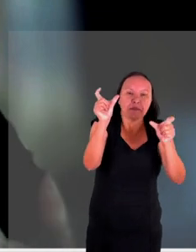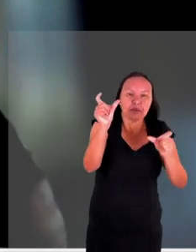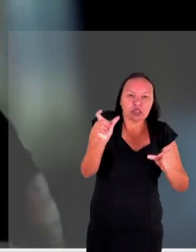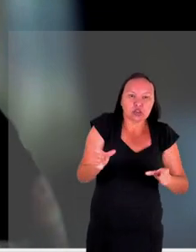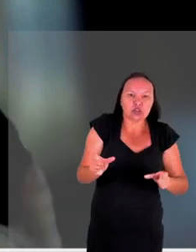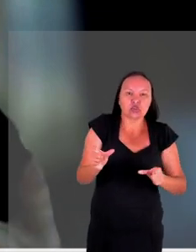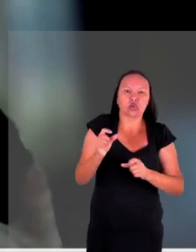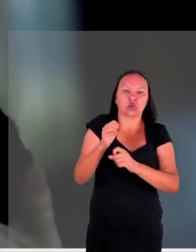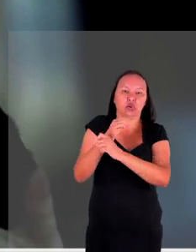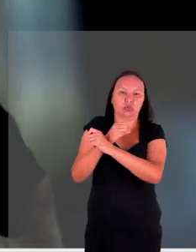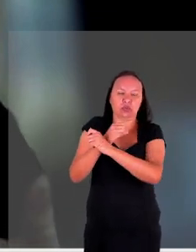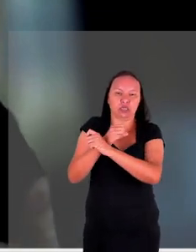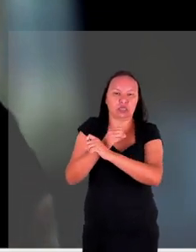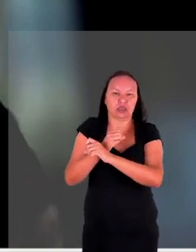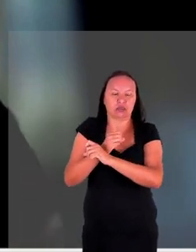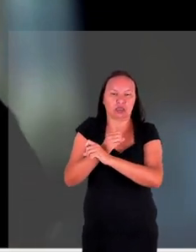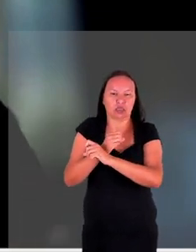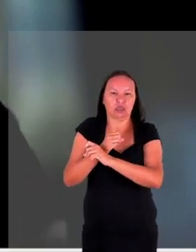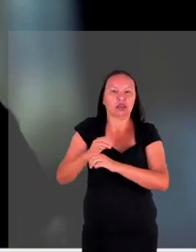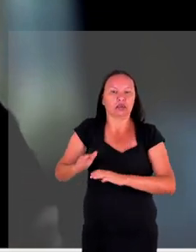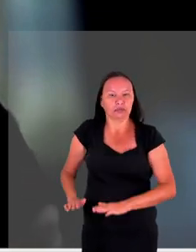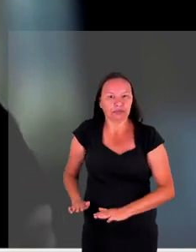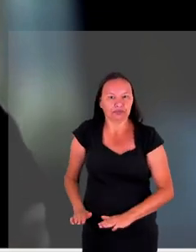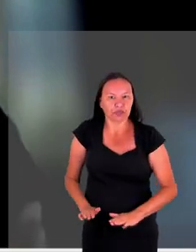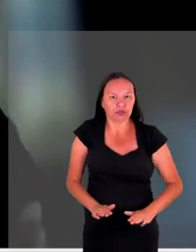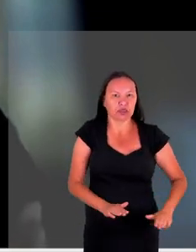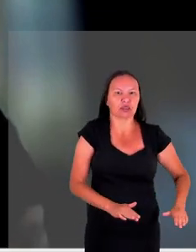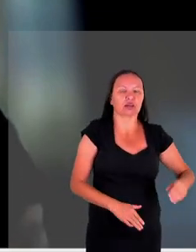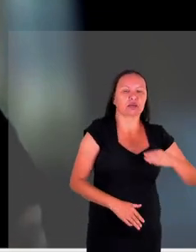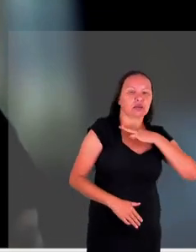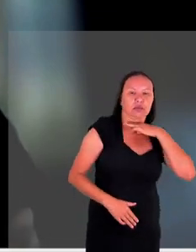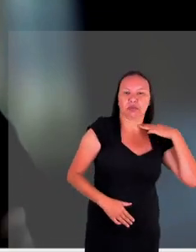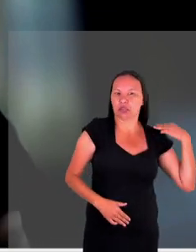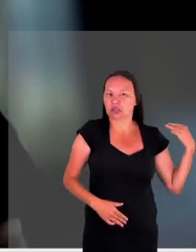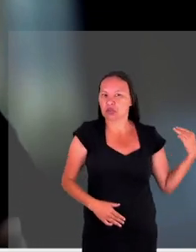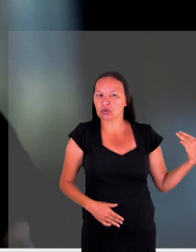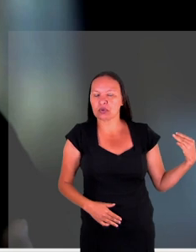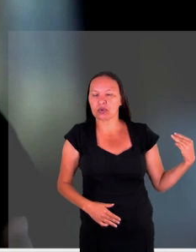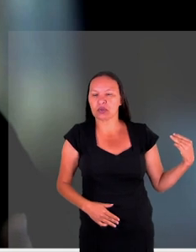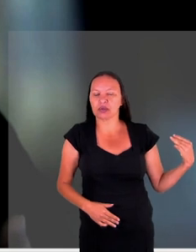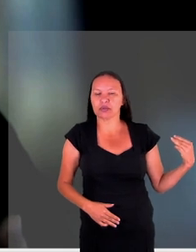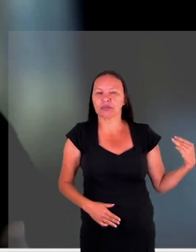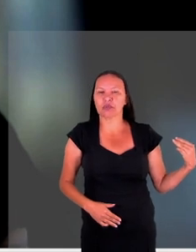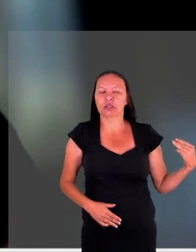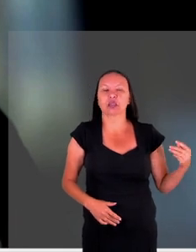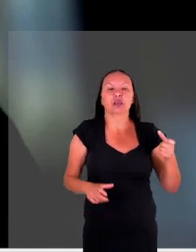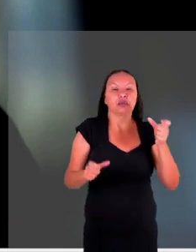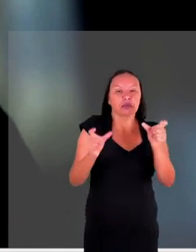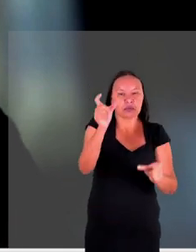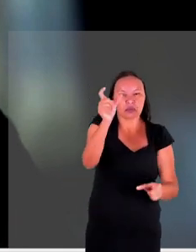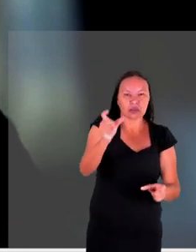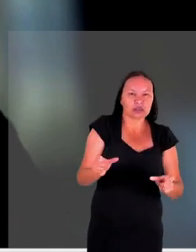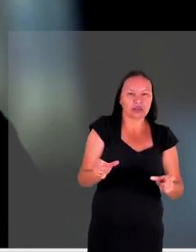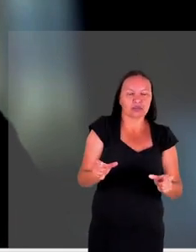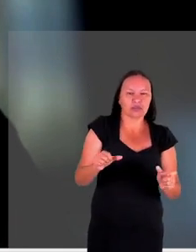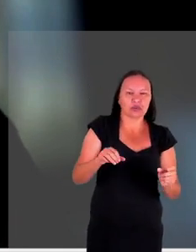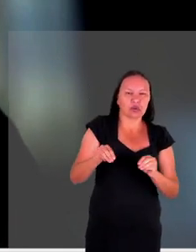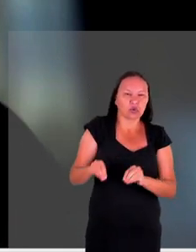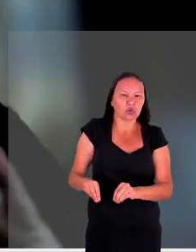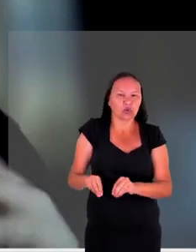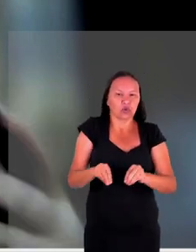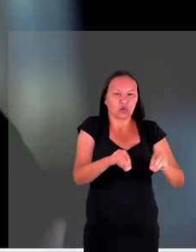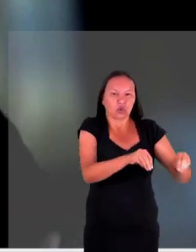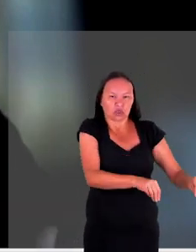não é só a criança que morre não são só as pessoas que são deslocadas internamente